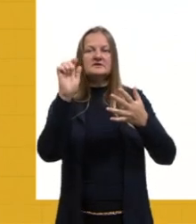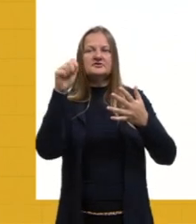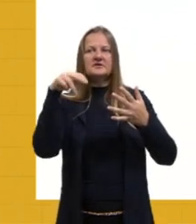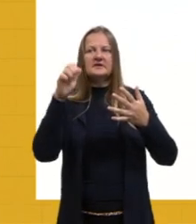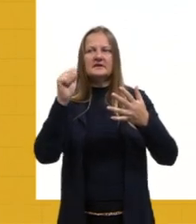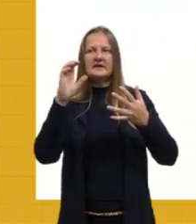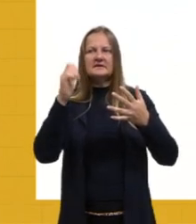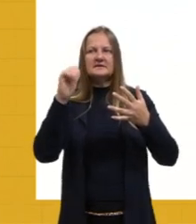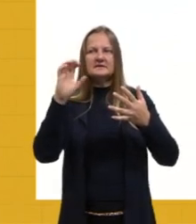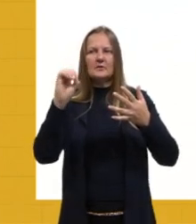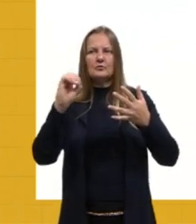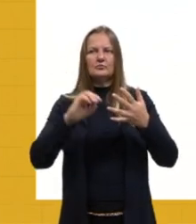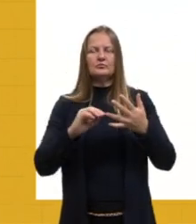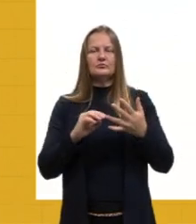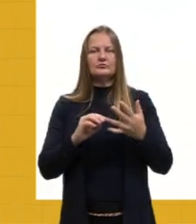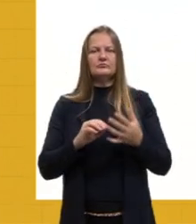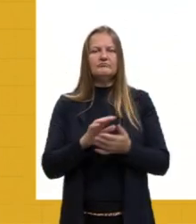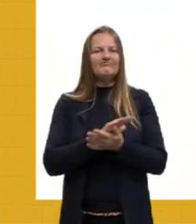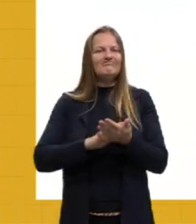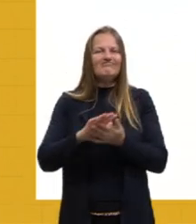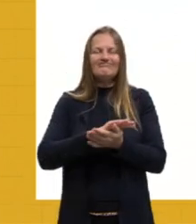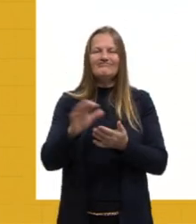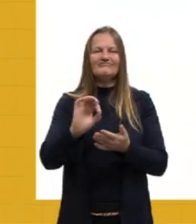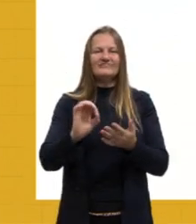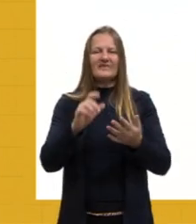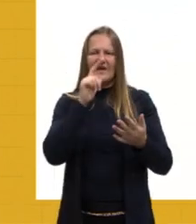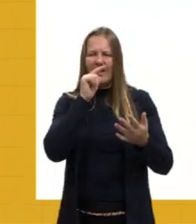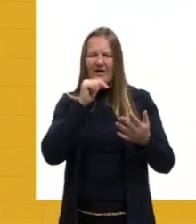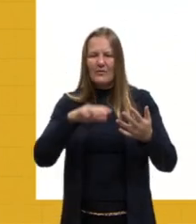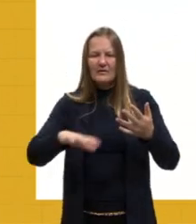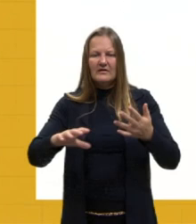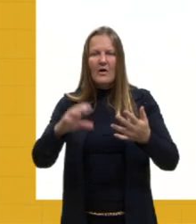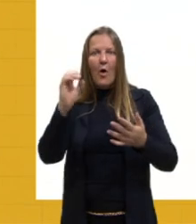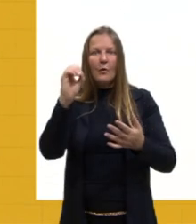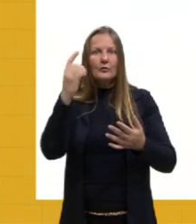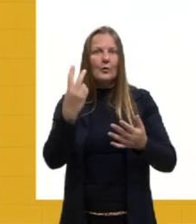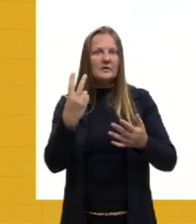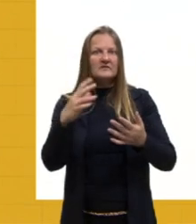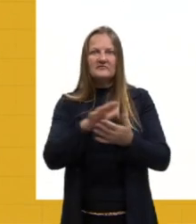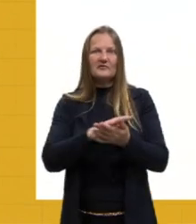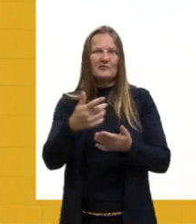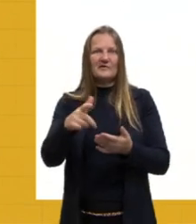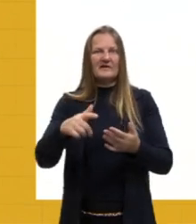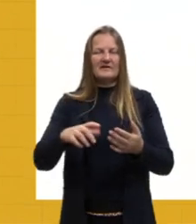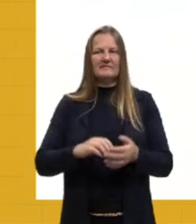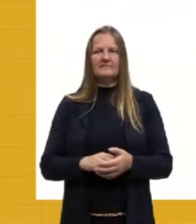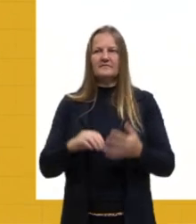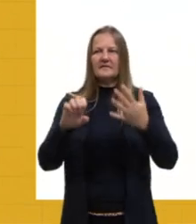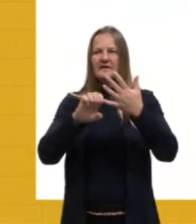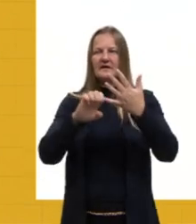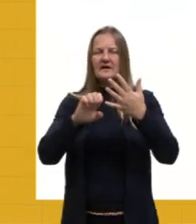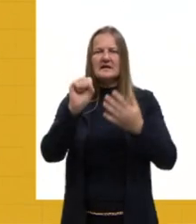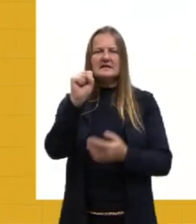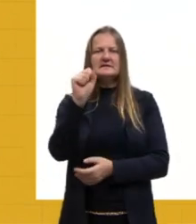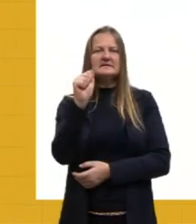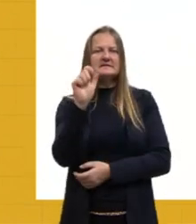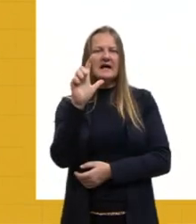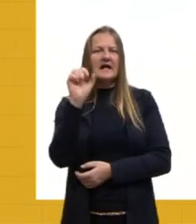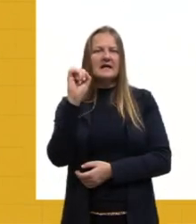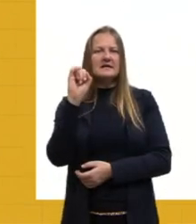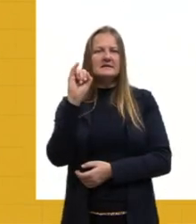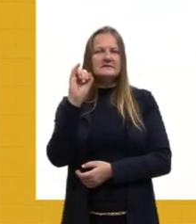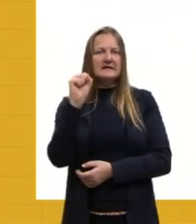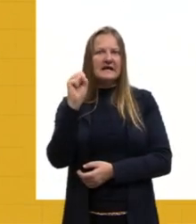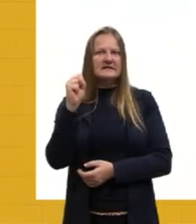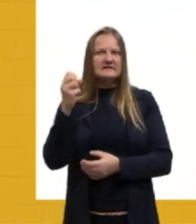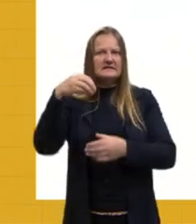obtenção de oxigênio. Não, né? Porque, coitado do lago, está com falta de oxigênio. E salinização, acúmulo de sais